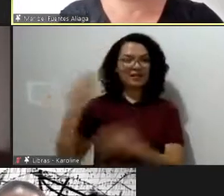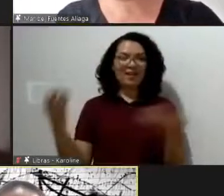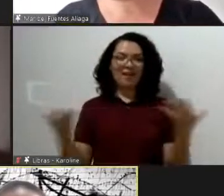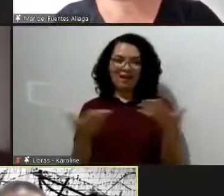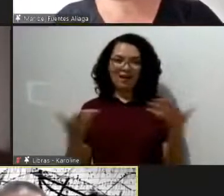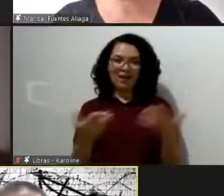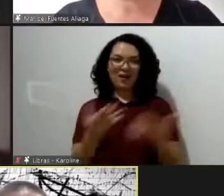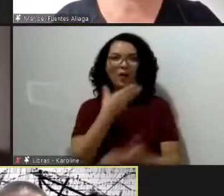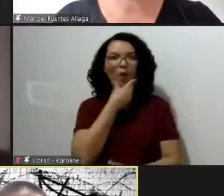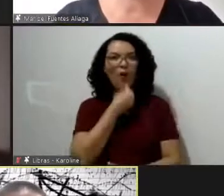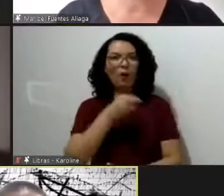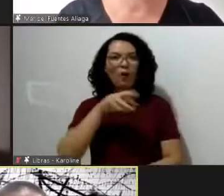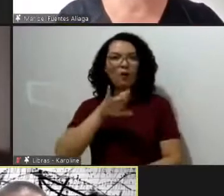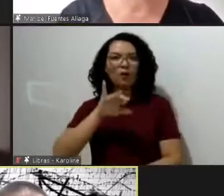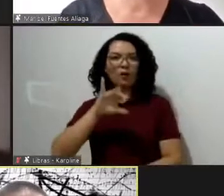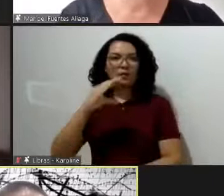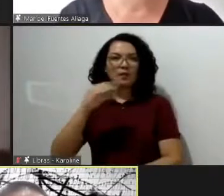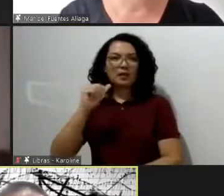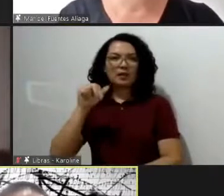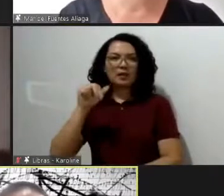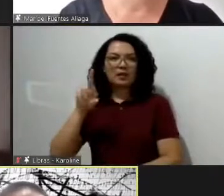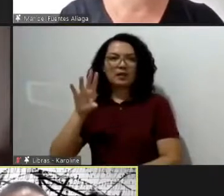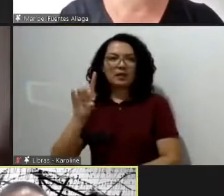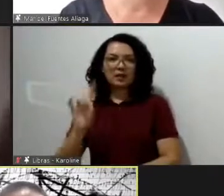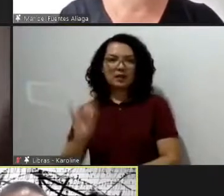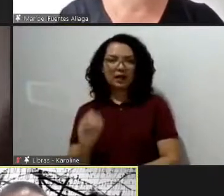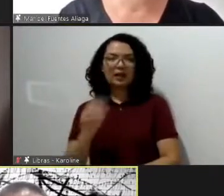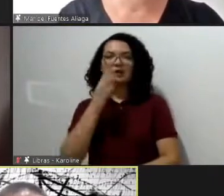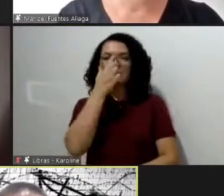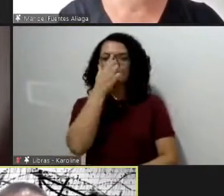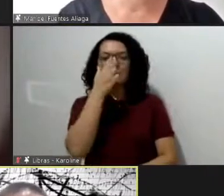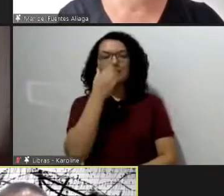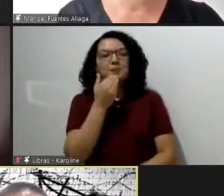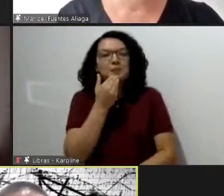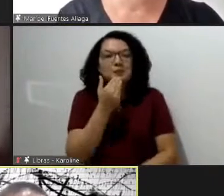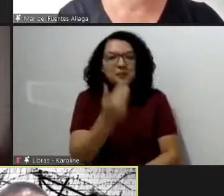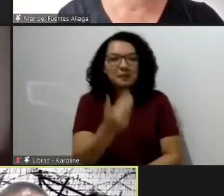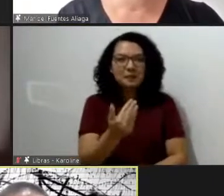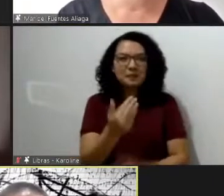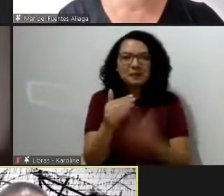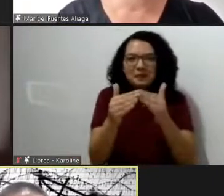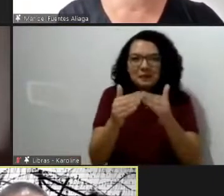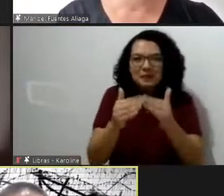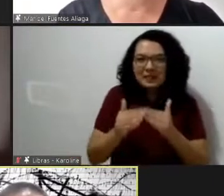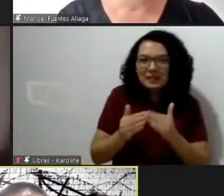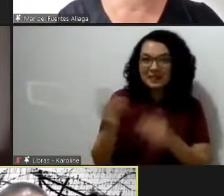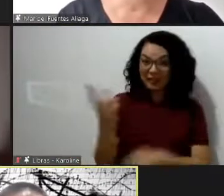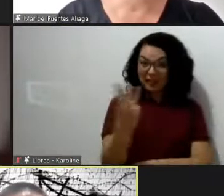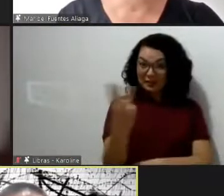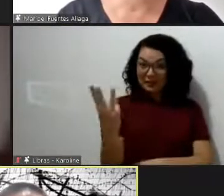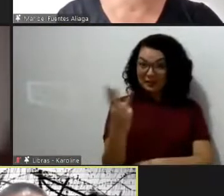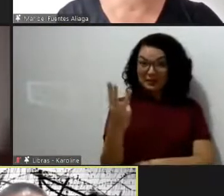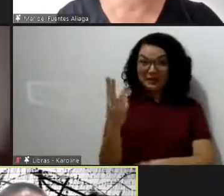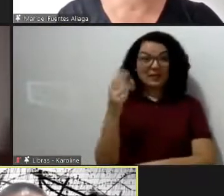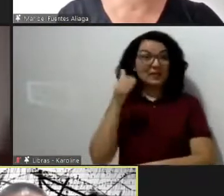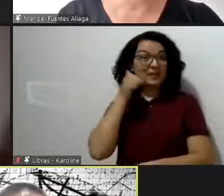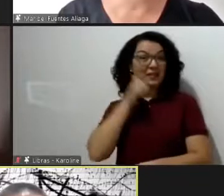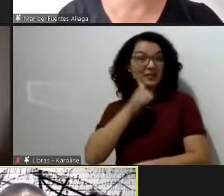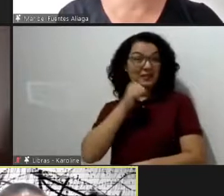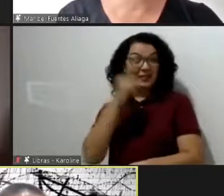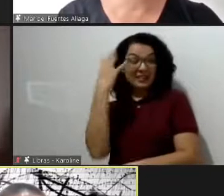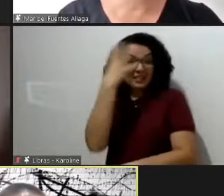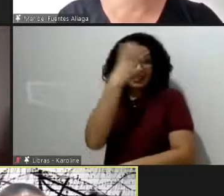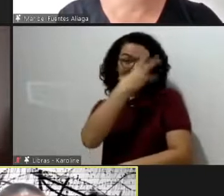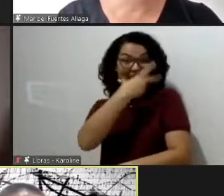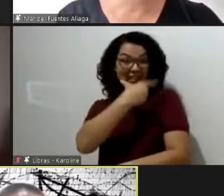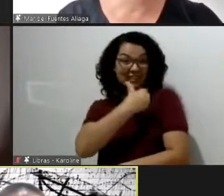Para agradecer a participação, peço licença a essas três mulheres lindas, inteligentes mulheres que tivemos